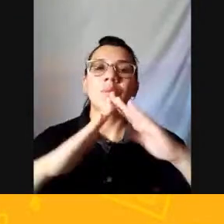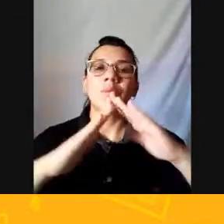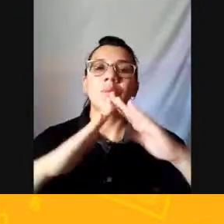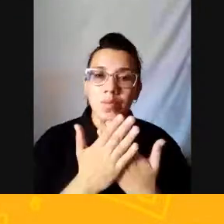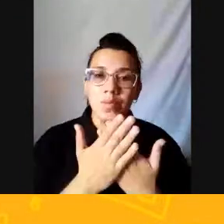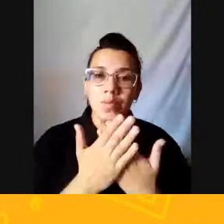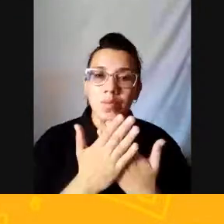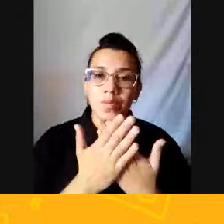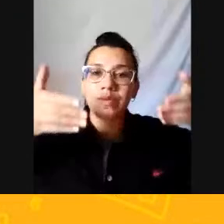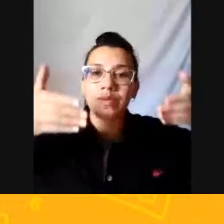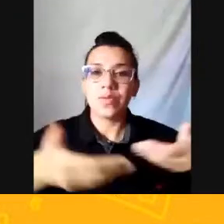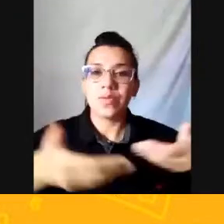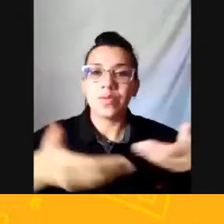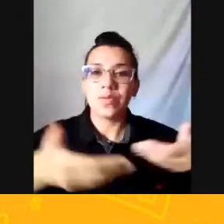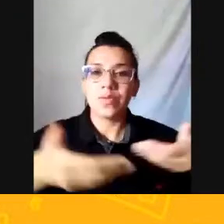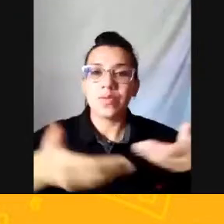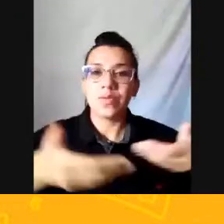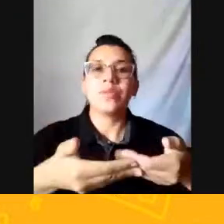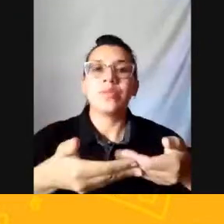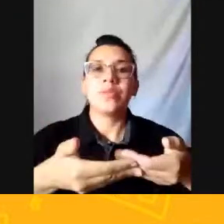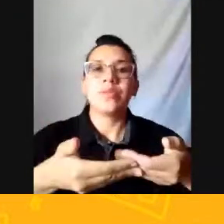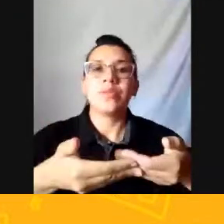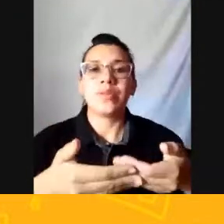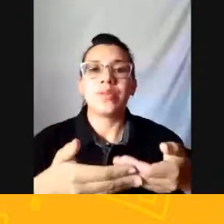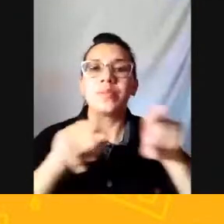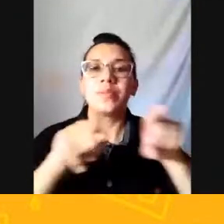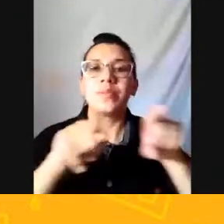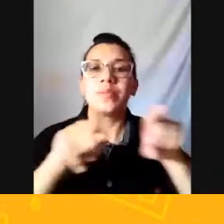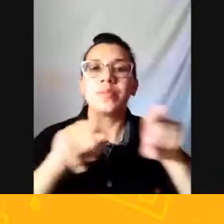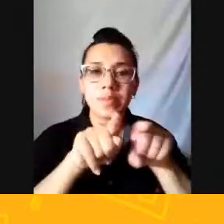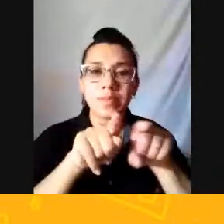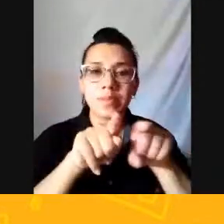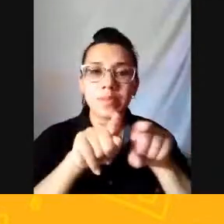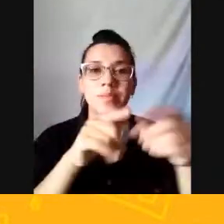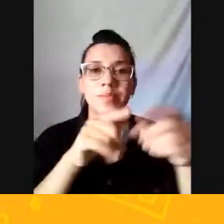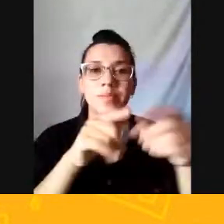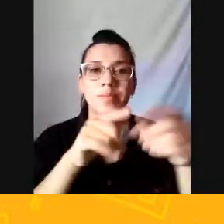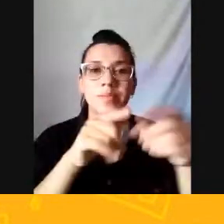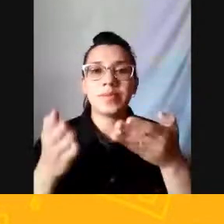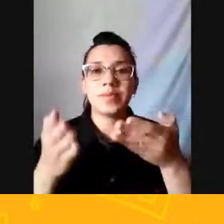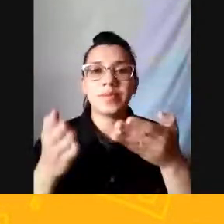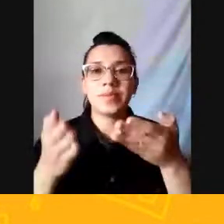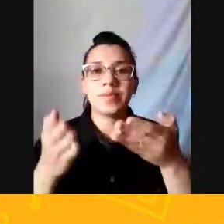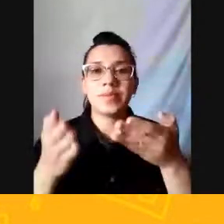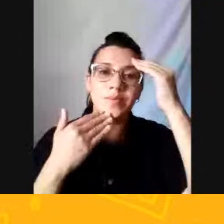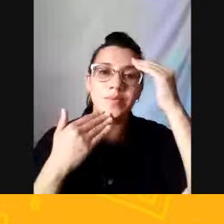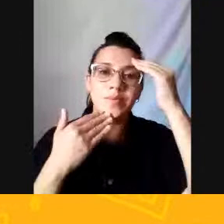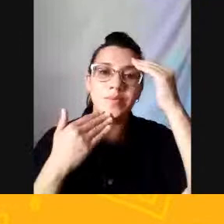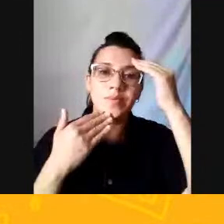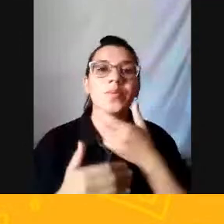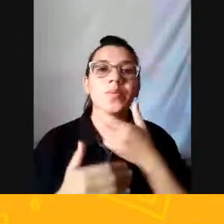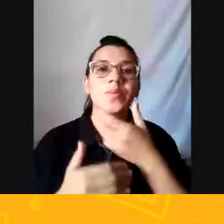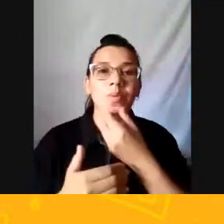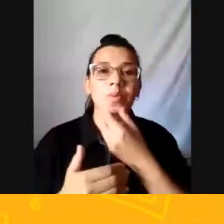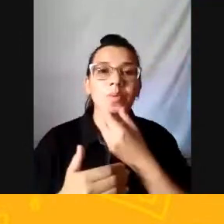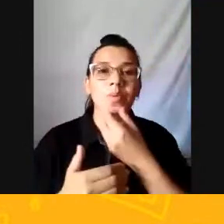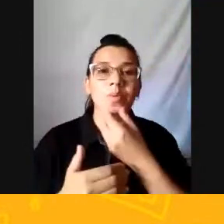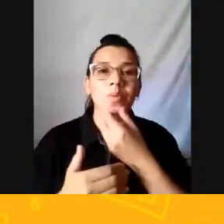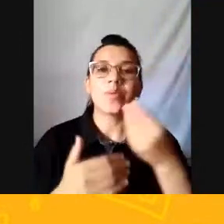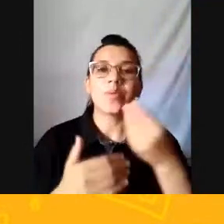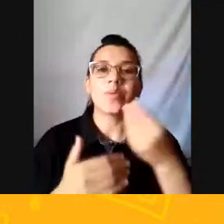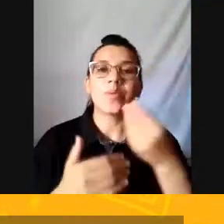Temos aí O Valfredo Muito obrigado Valfredo Pela sua participação Por estar aí Pra gente Nosso colega